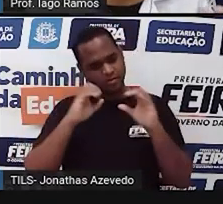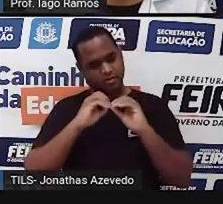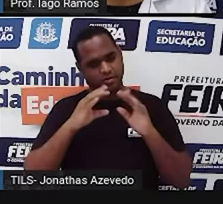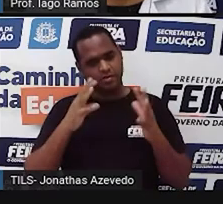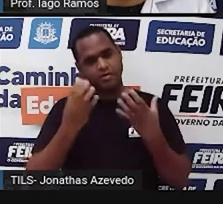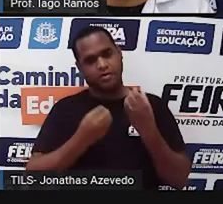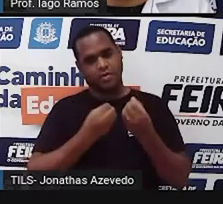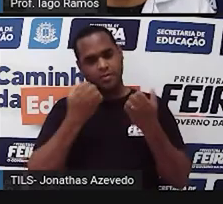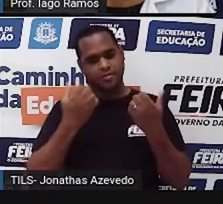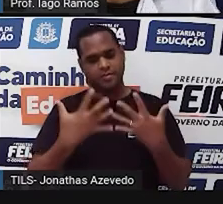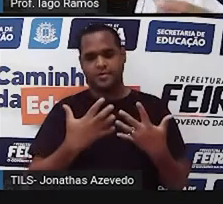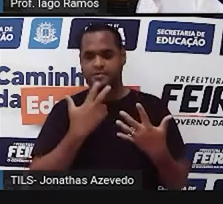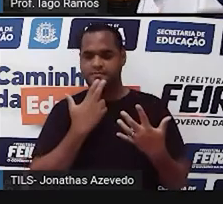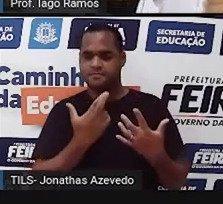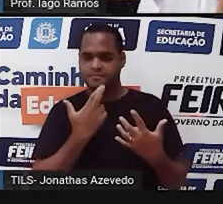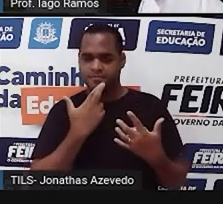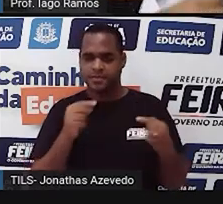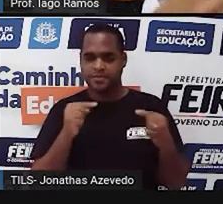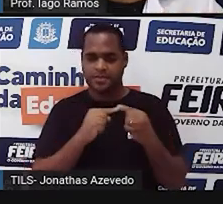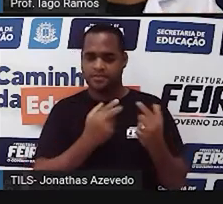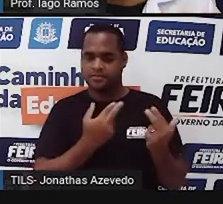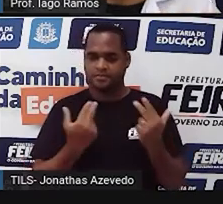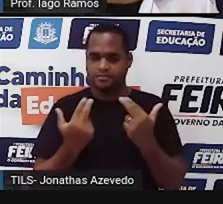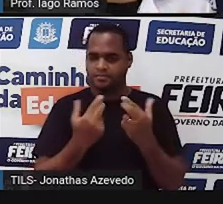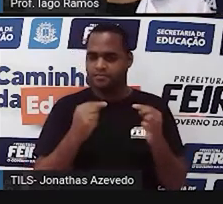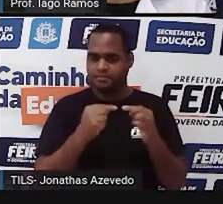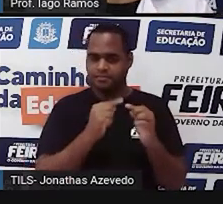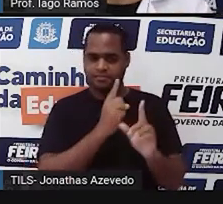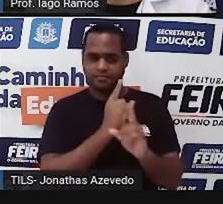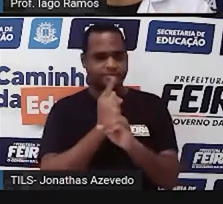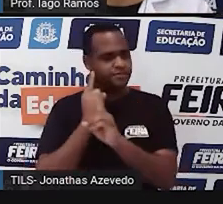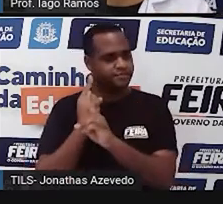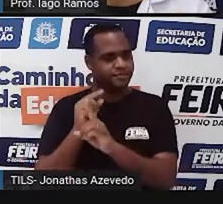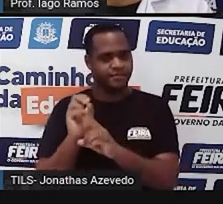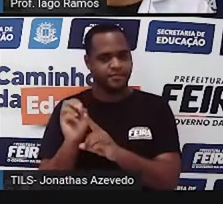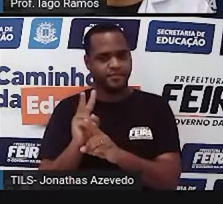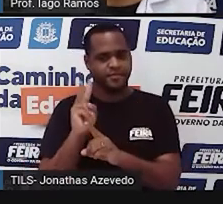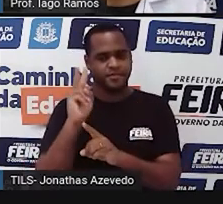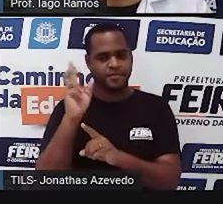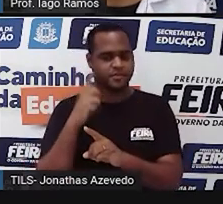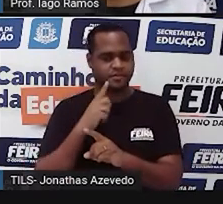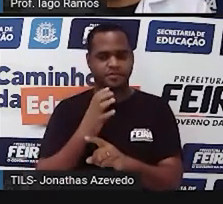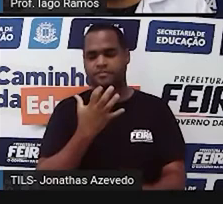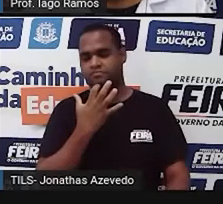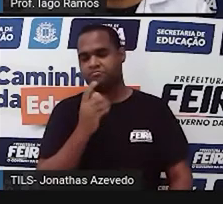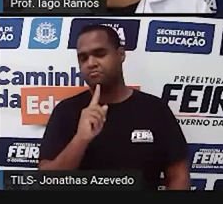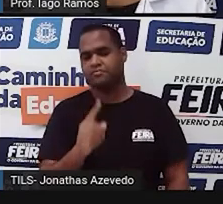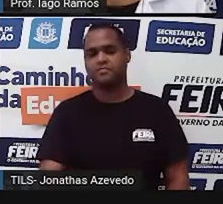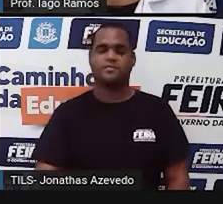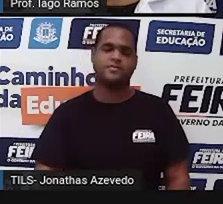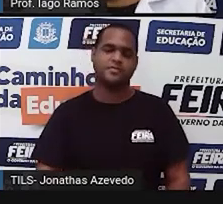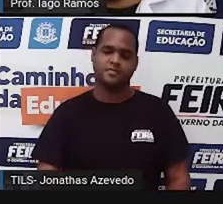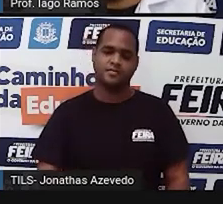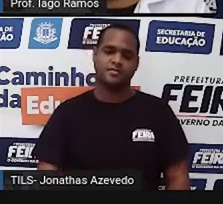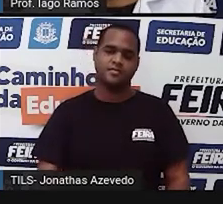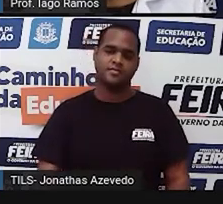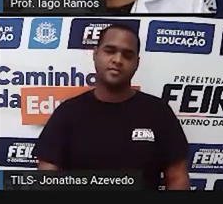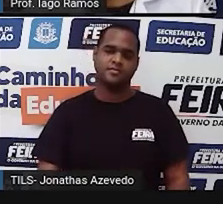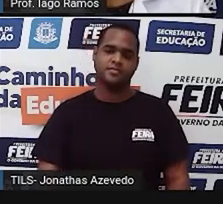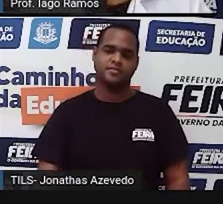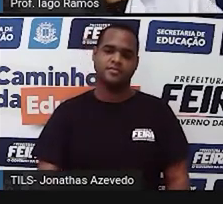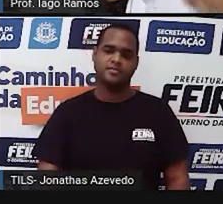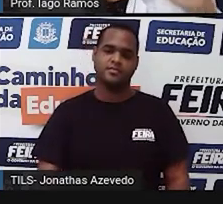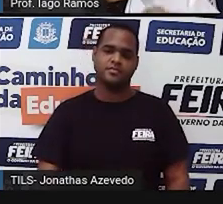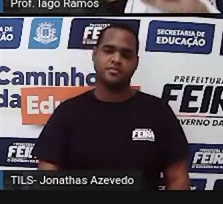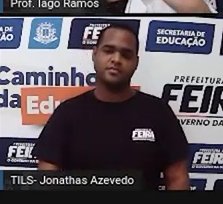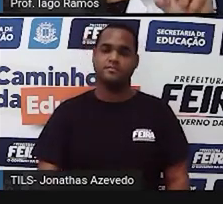funciona essa igualdade e até encontrar esse valor que não é conhecido. Pois é, né?